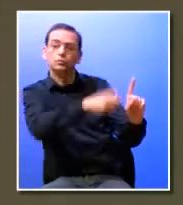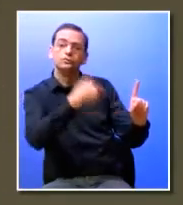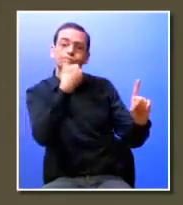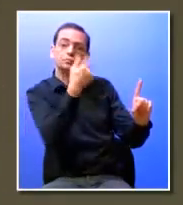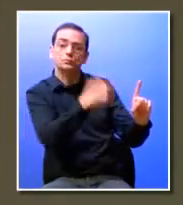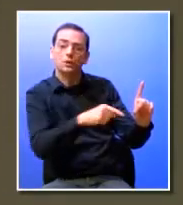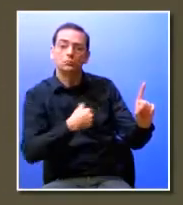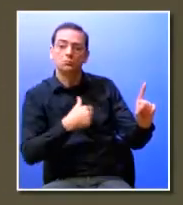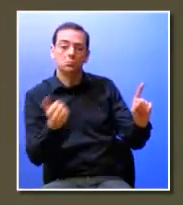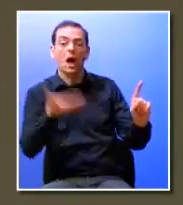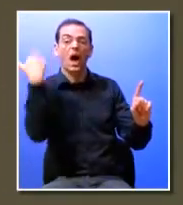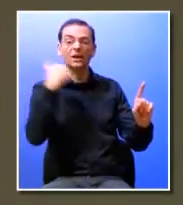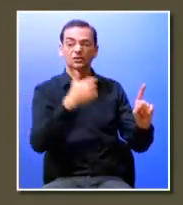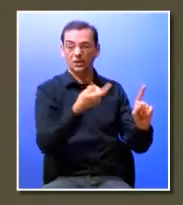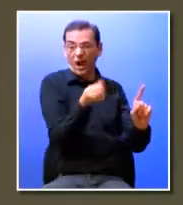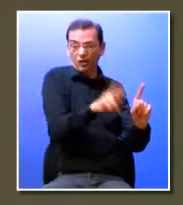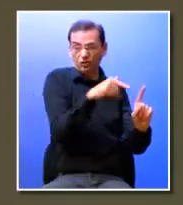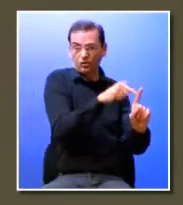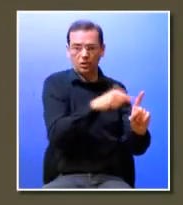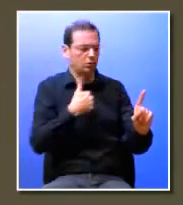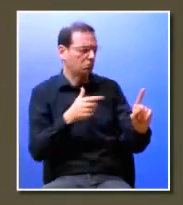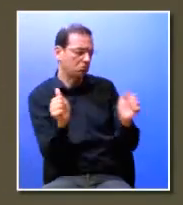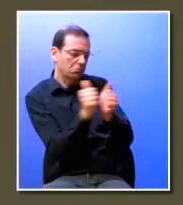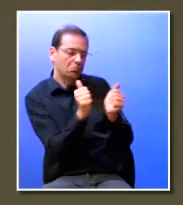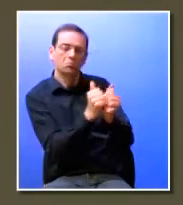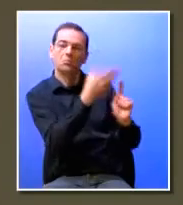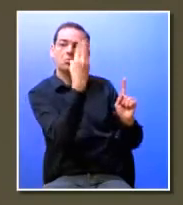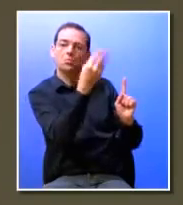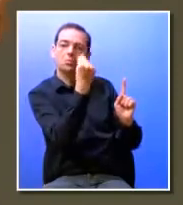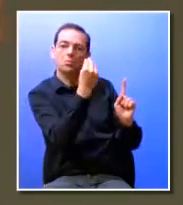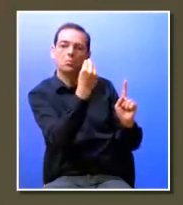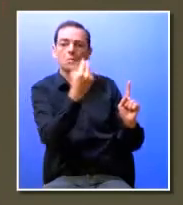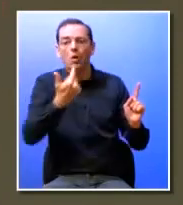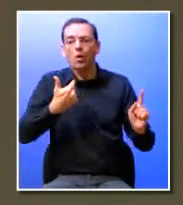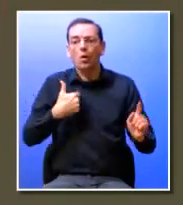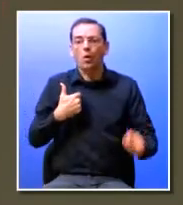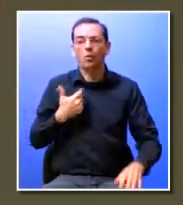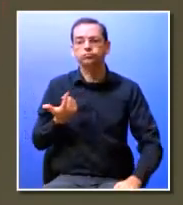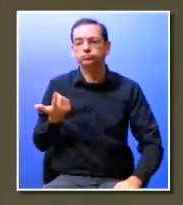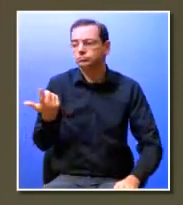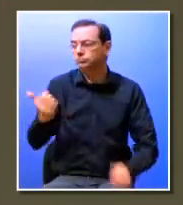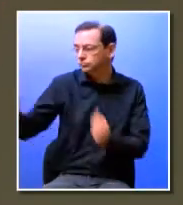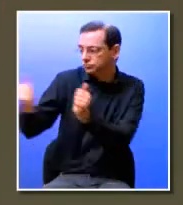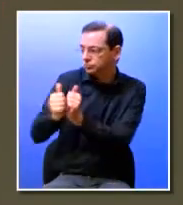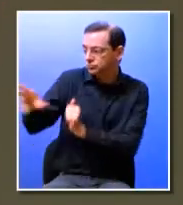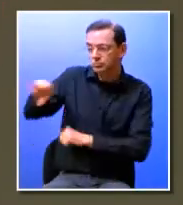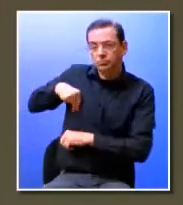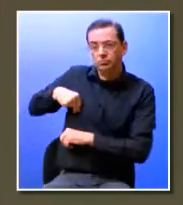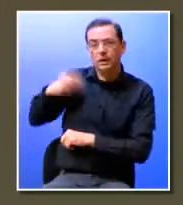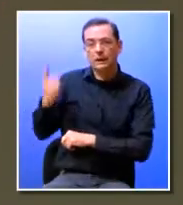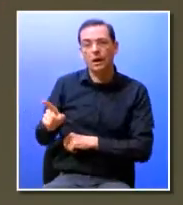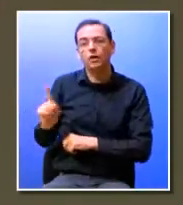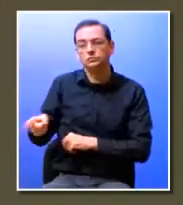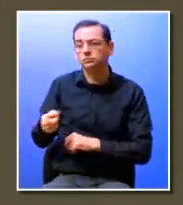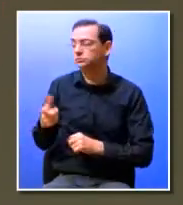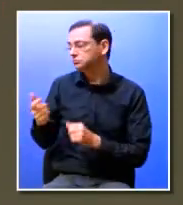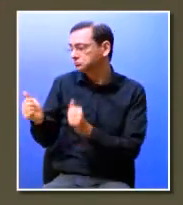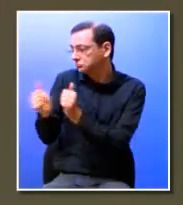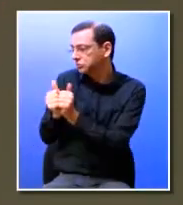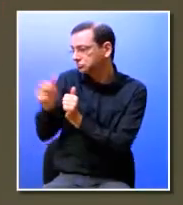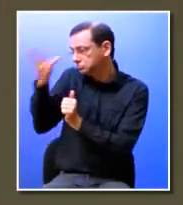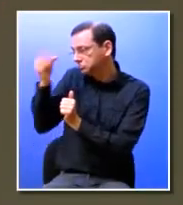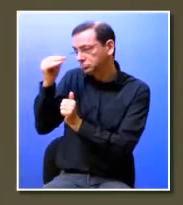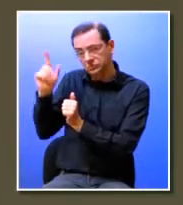que fazia a nossa função antes ou aprendermos com uma chefia nossa ou aprendermos com os nossos pares ou aprendermos com outras pessoas da organização